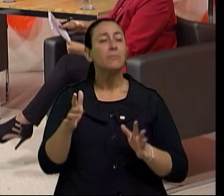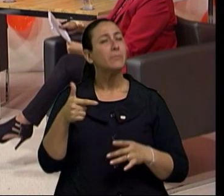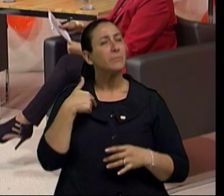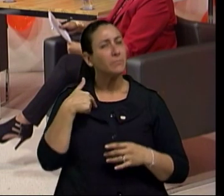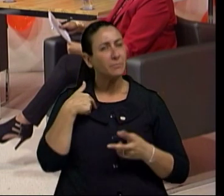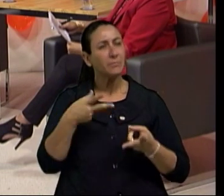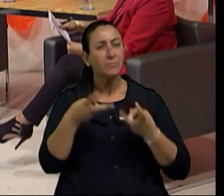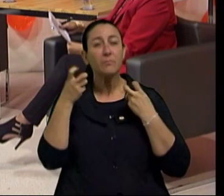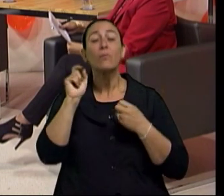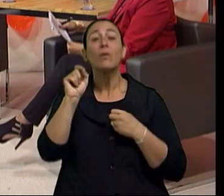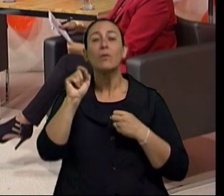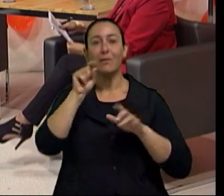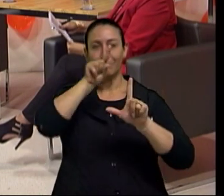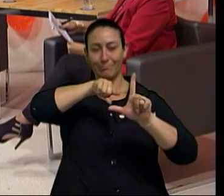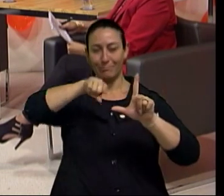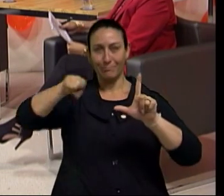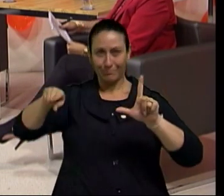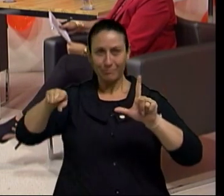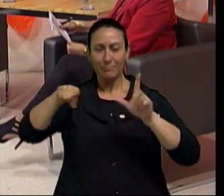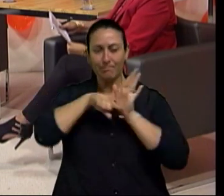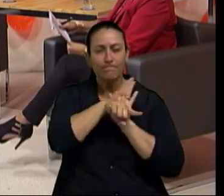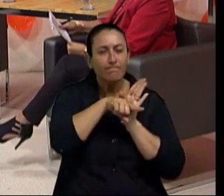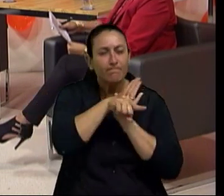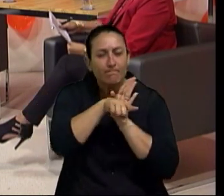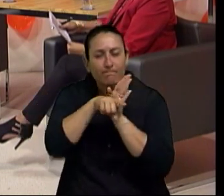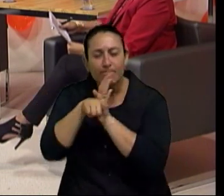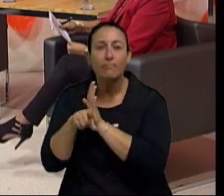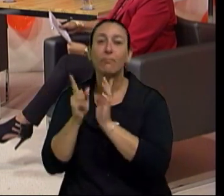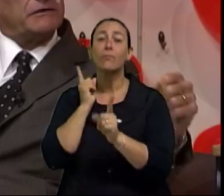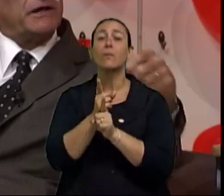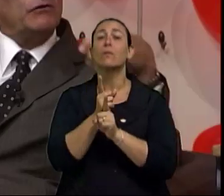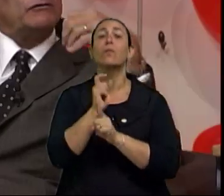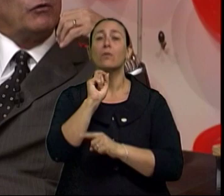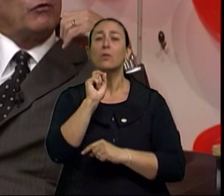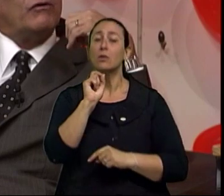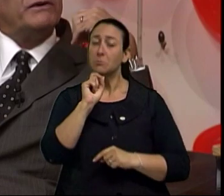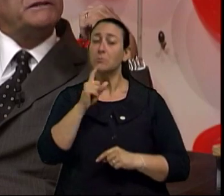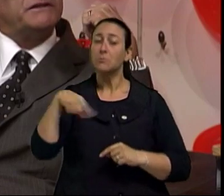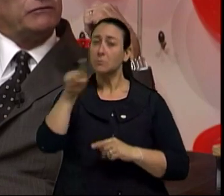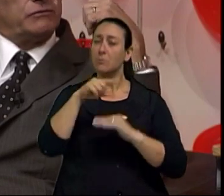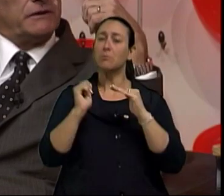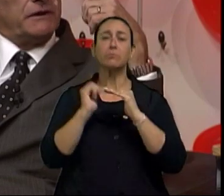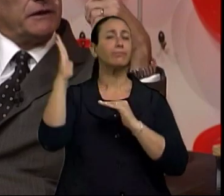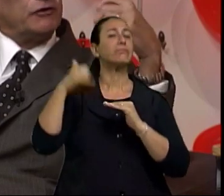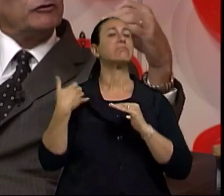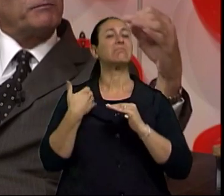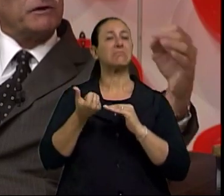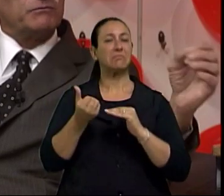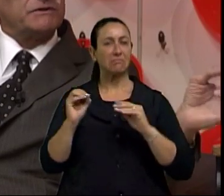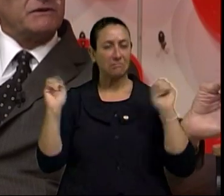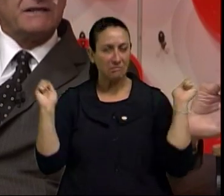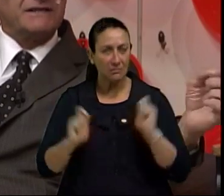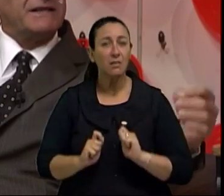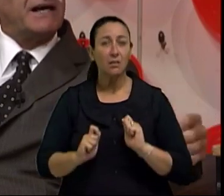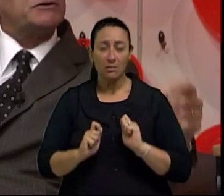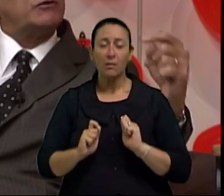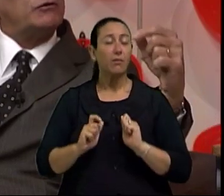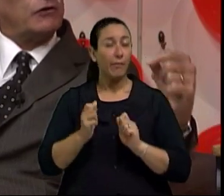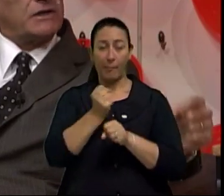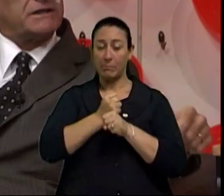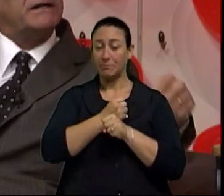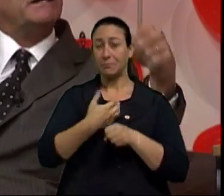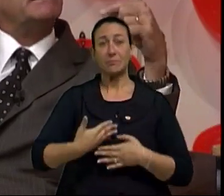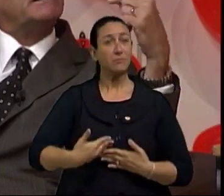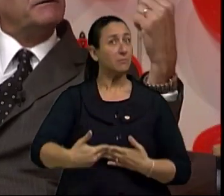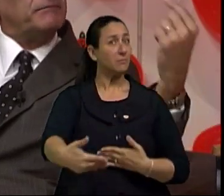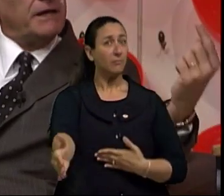porque as projeções estatísticas, hoje mostram o indivíduo acima de 60 anos. Eu estou convencido que nos próximos anos, essa idade